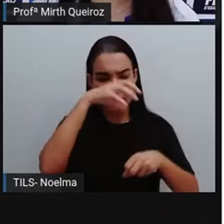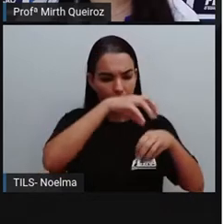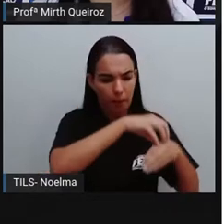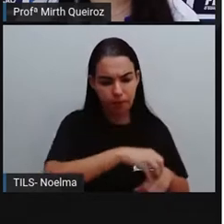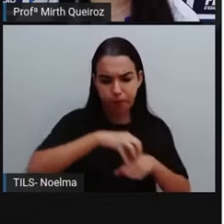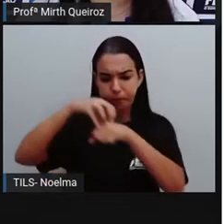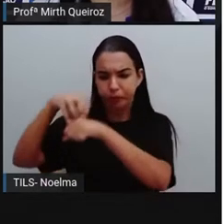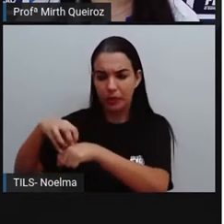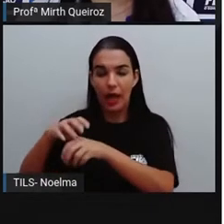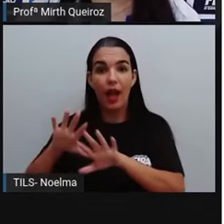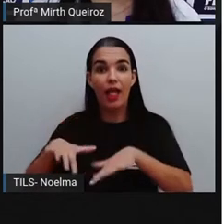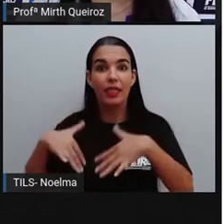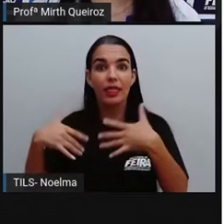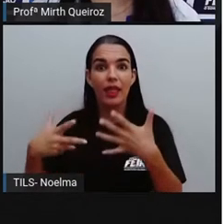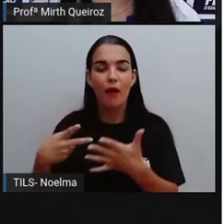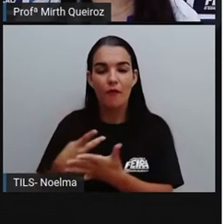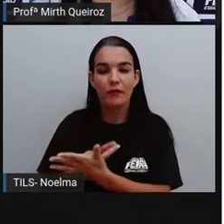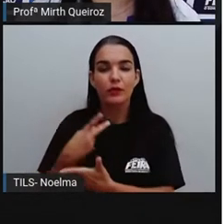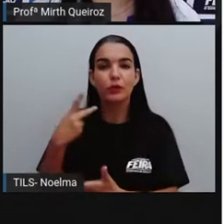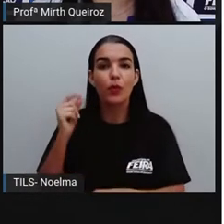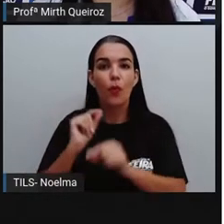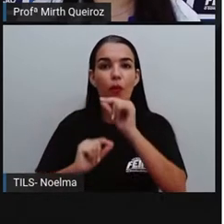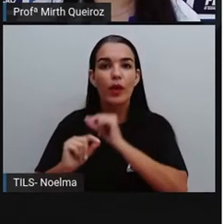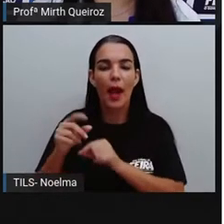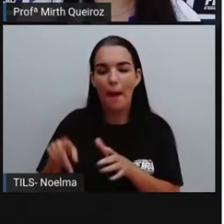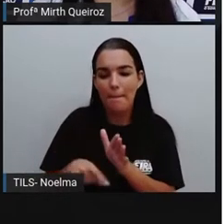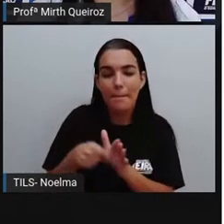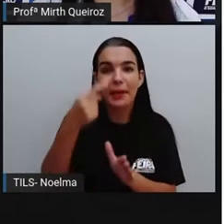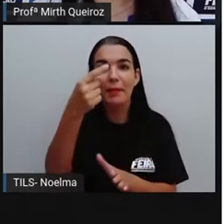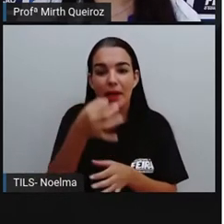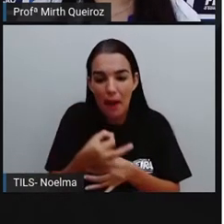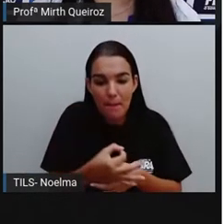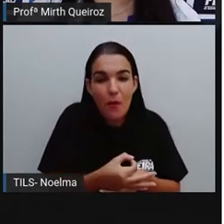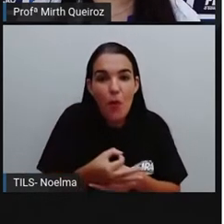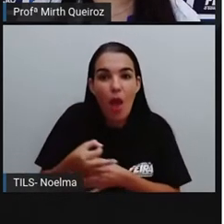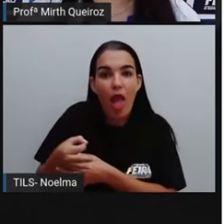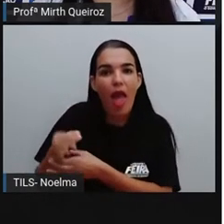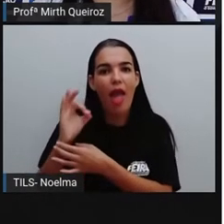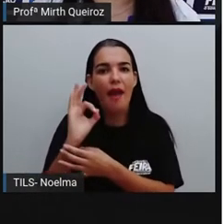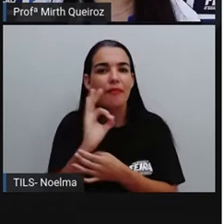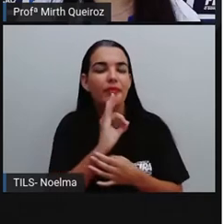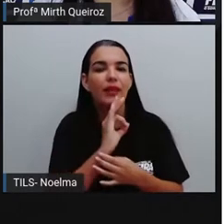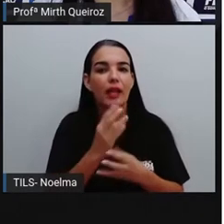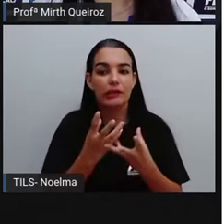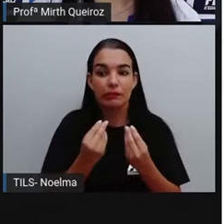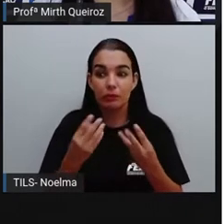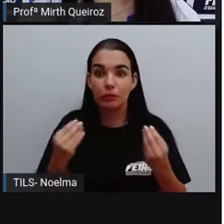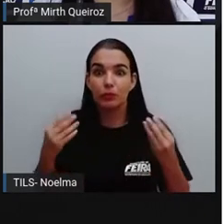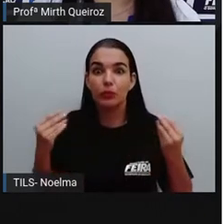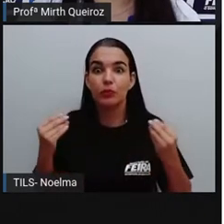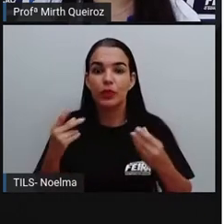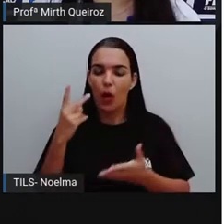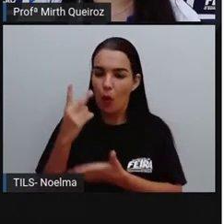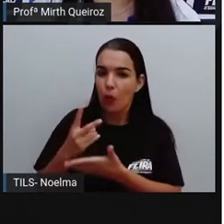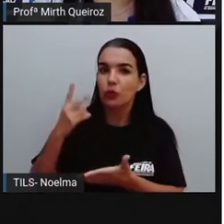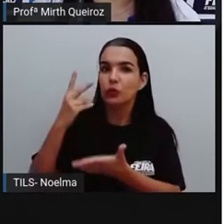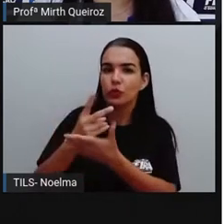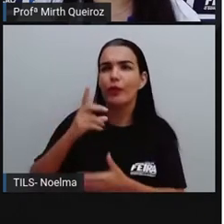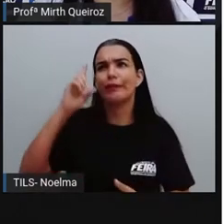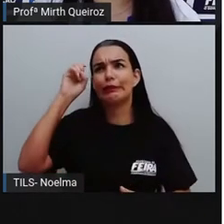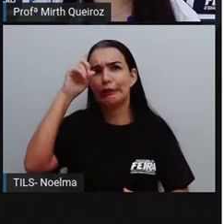Surgiram, então, as primeiras moedas que, em grandes quantidades, continuavam